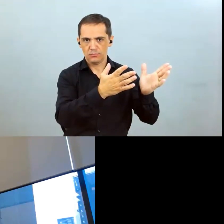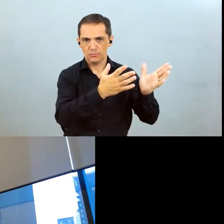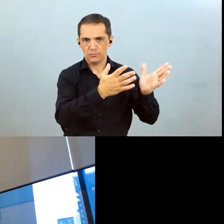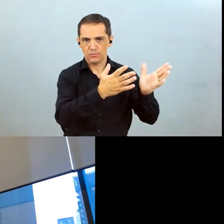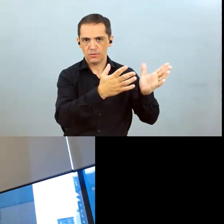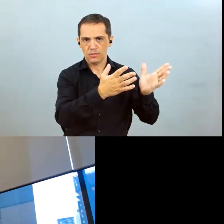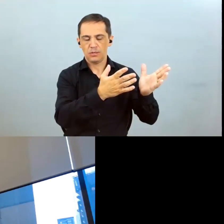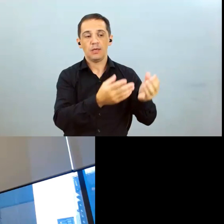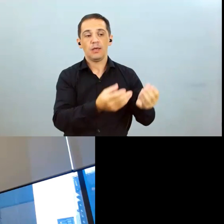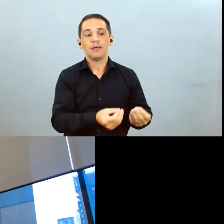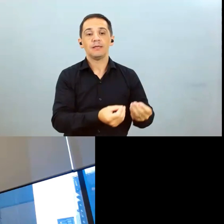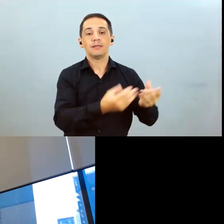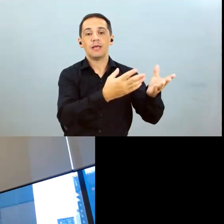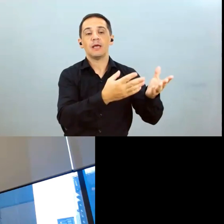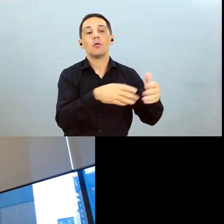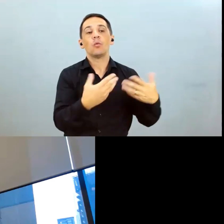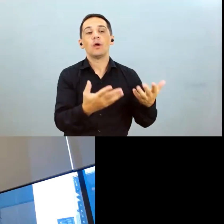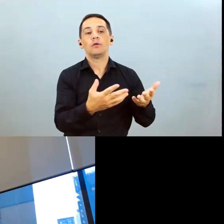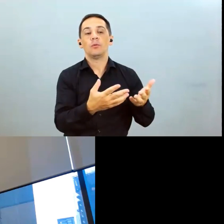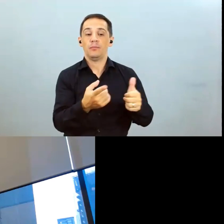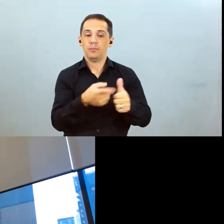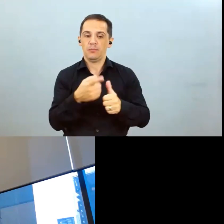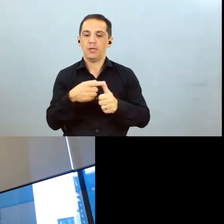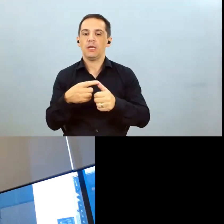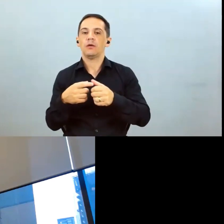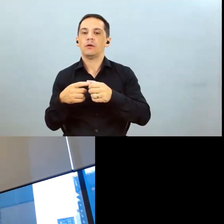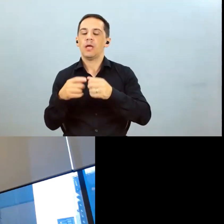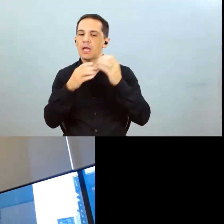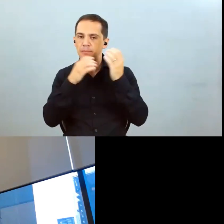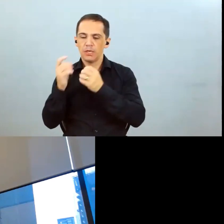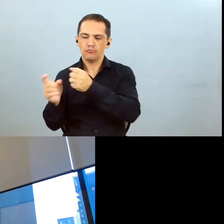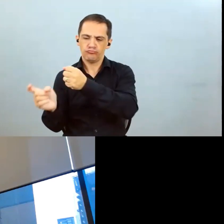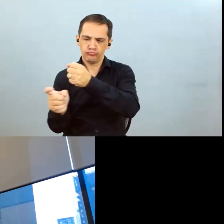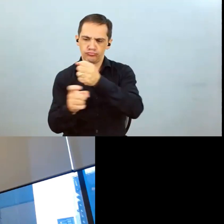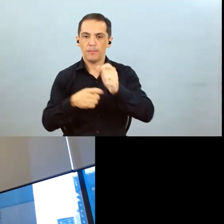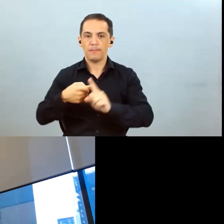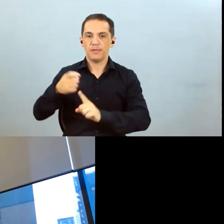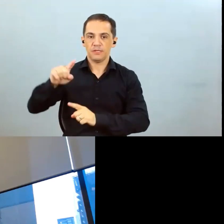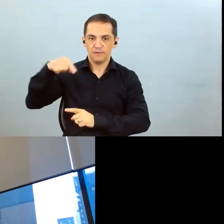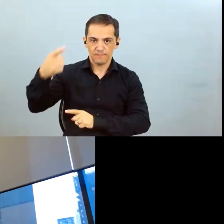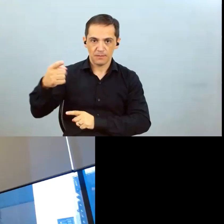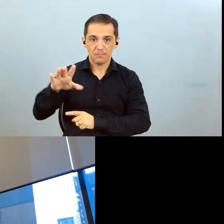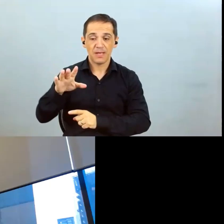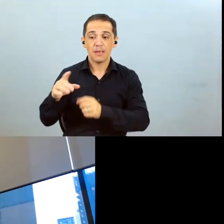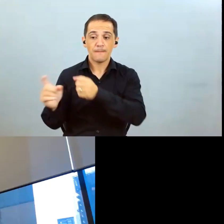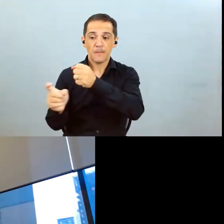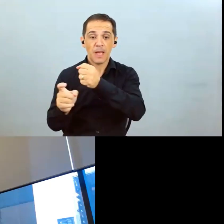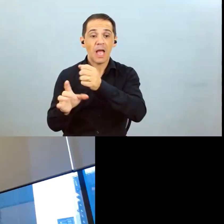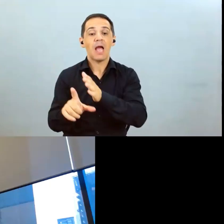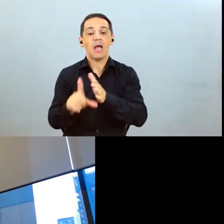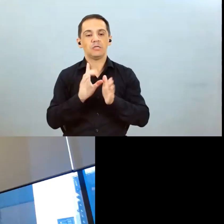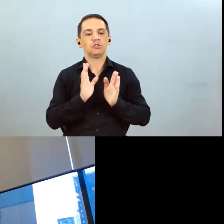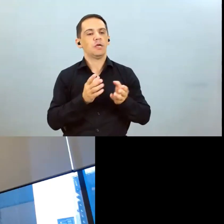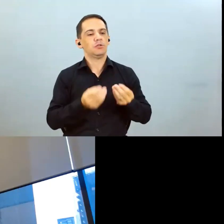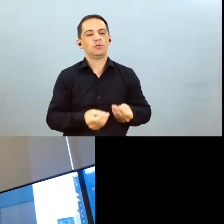entregue antes de colher o milho agora o milho começa a colher o mês que vem então antes de colher o milho entrega toda essa soja então 75% da